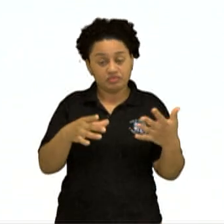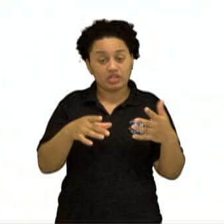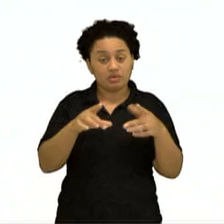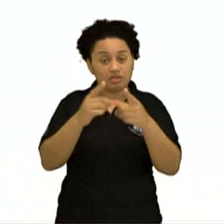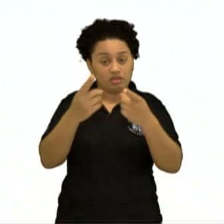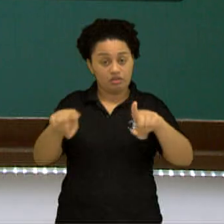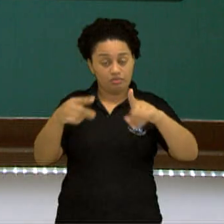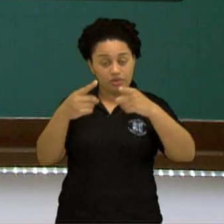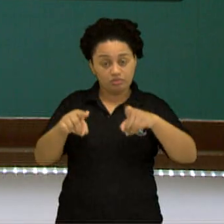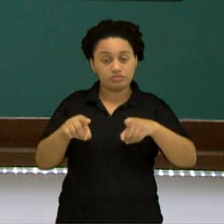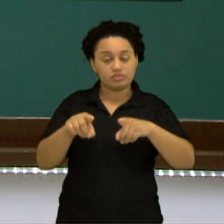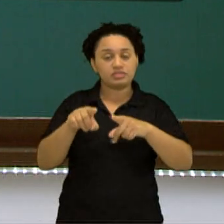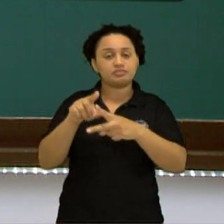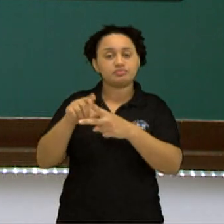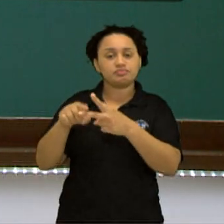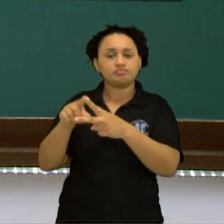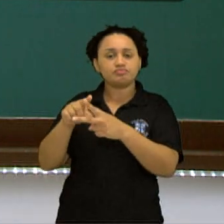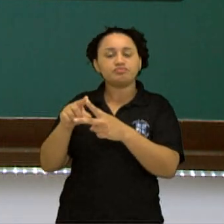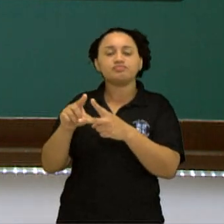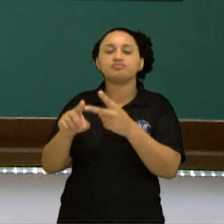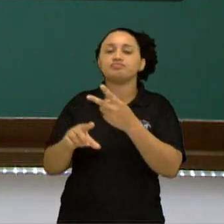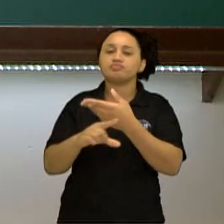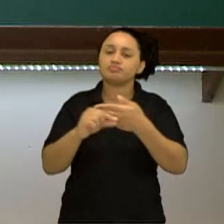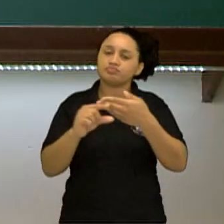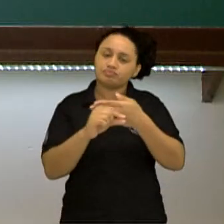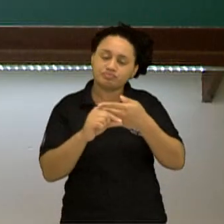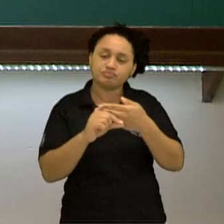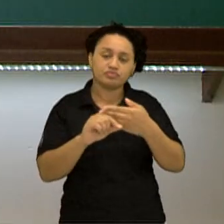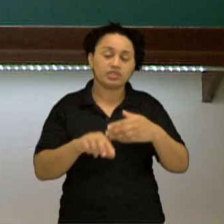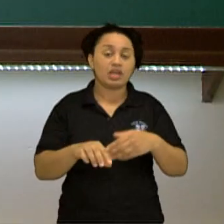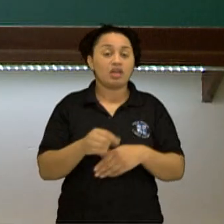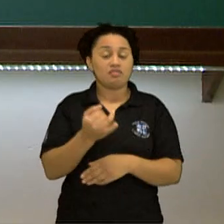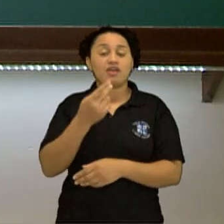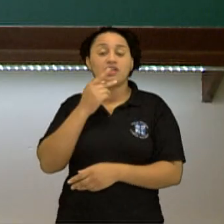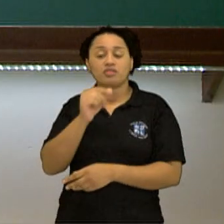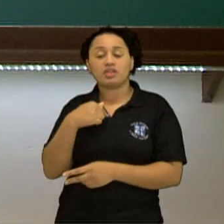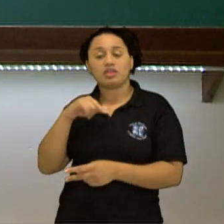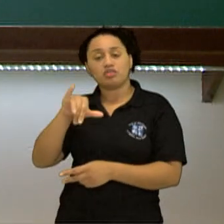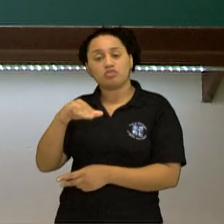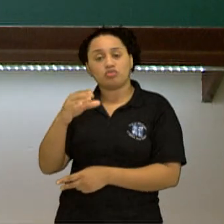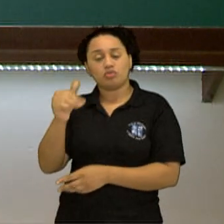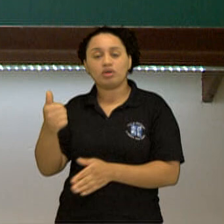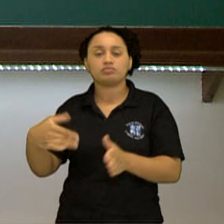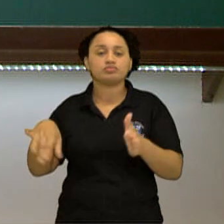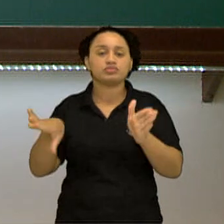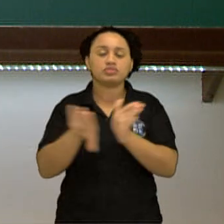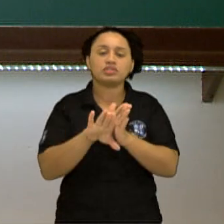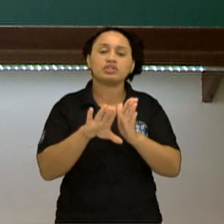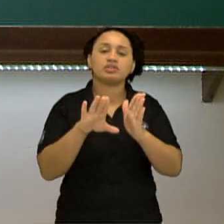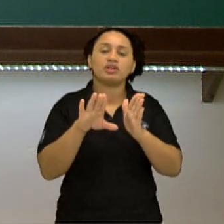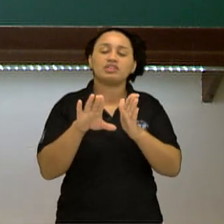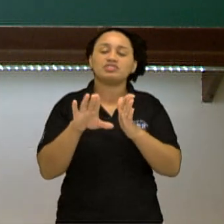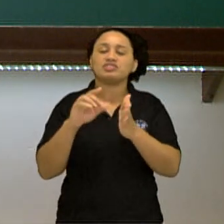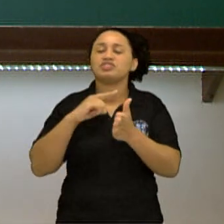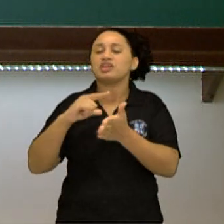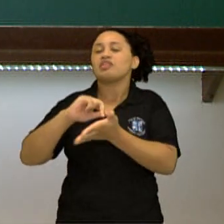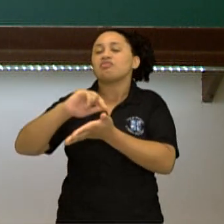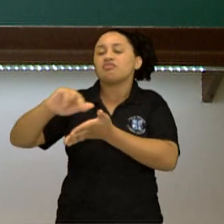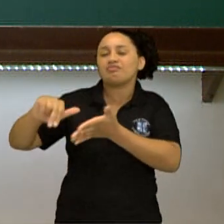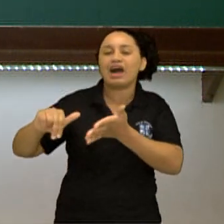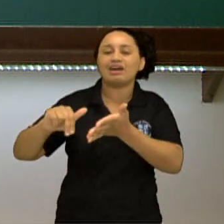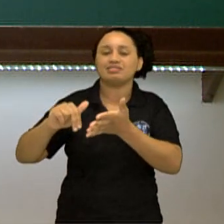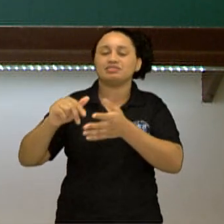Gilberto Gil e João Donato. Diz a lenda que João Donato tinha lá dezenas de músicas